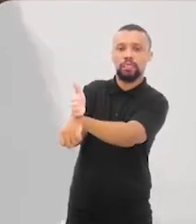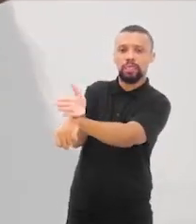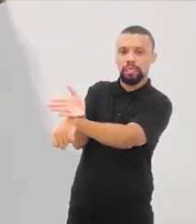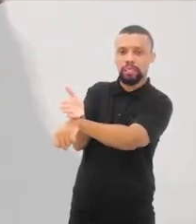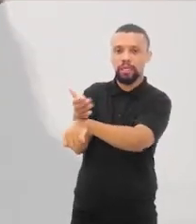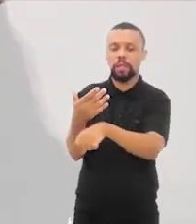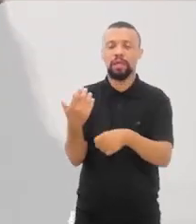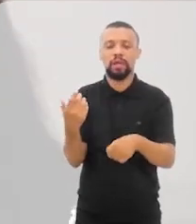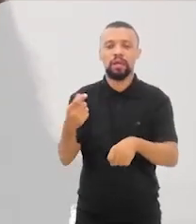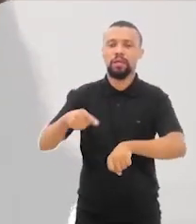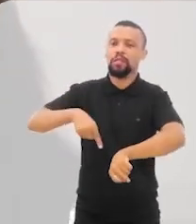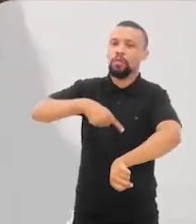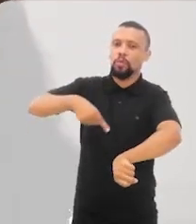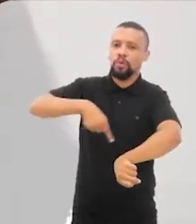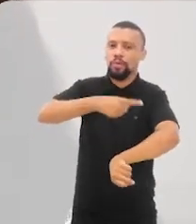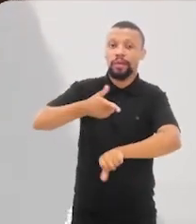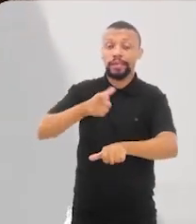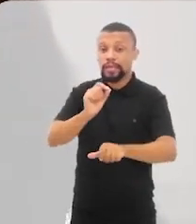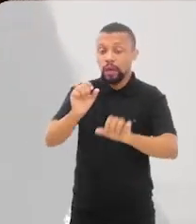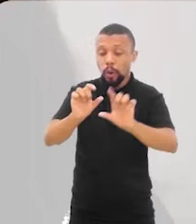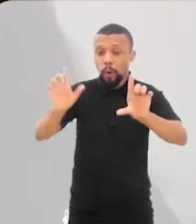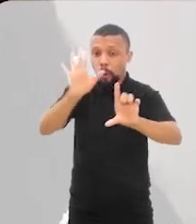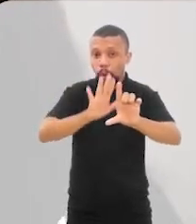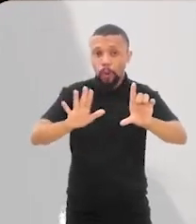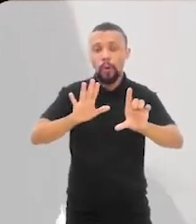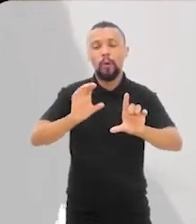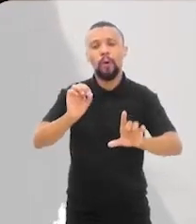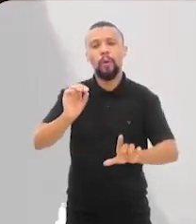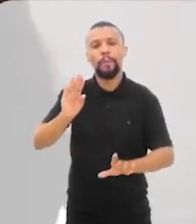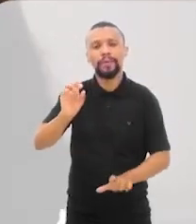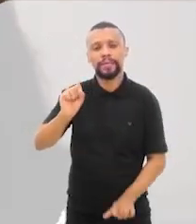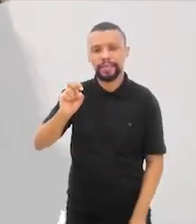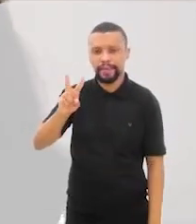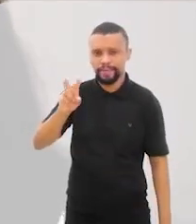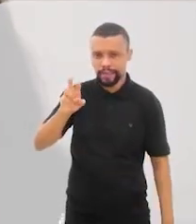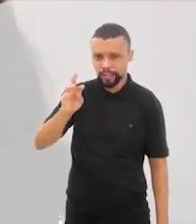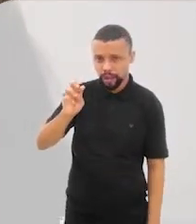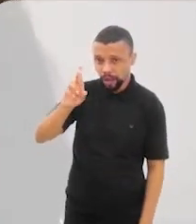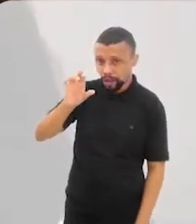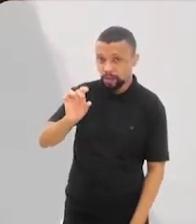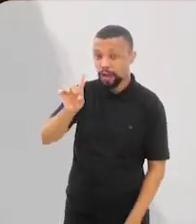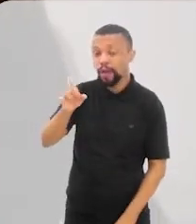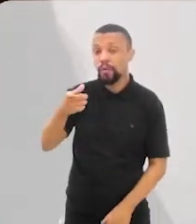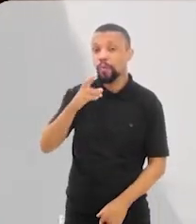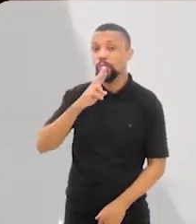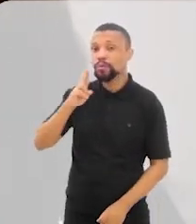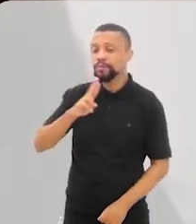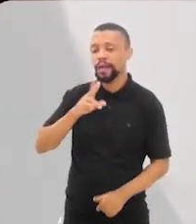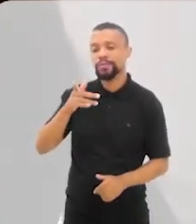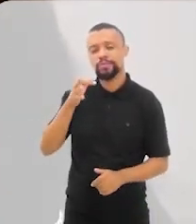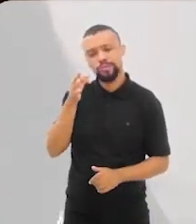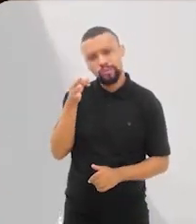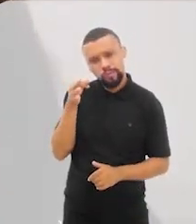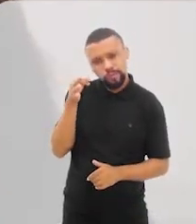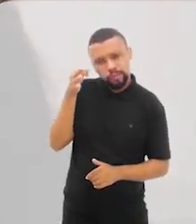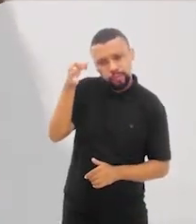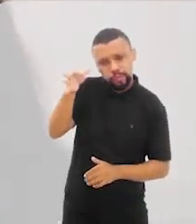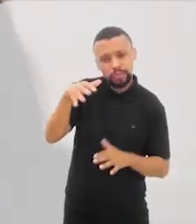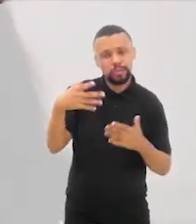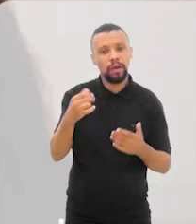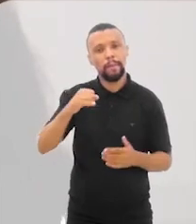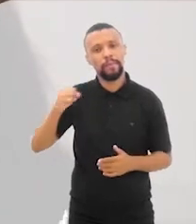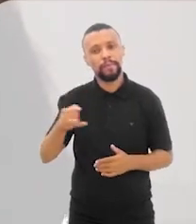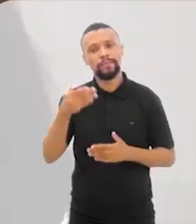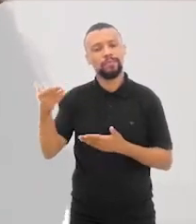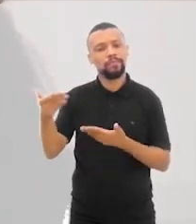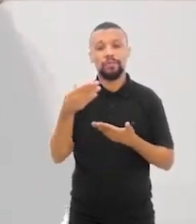e pensar que isso é uma coisa de... O observatório é um legado de longo prazo, isso é um resultado de longo prazo. Então